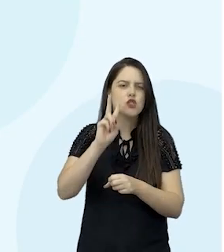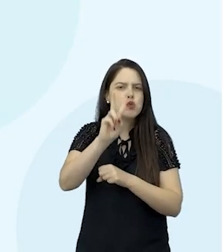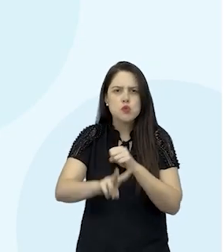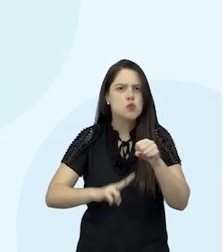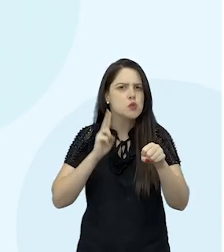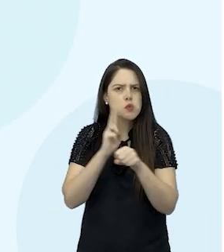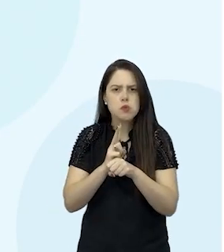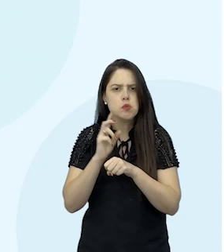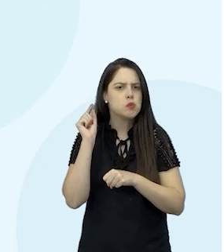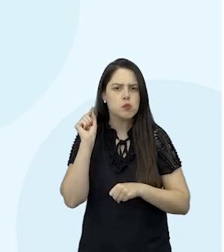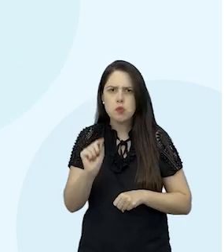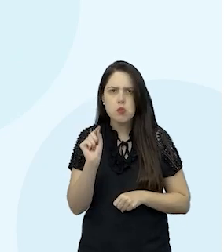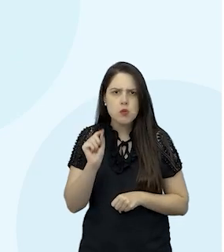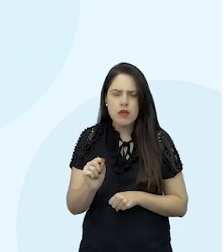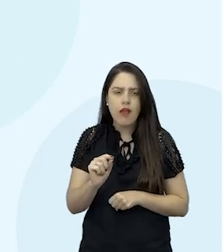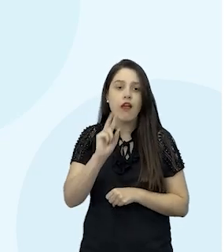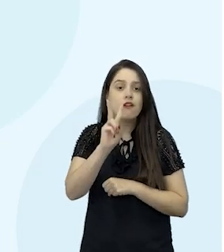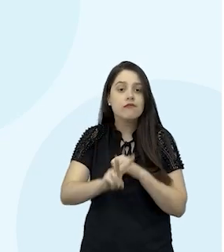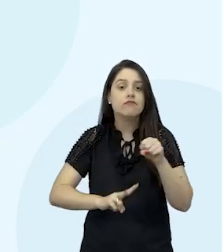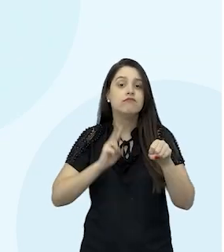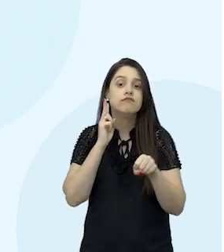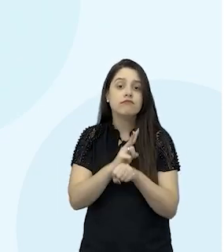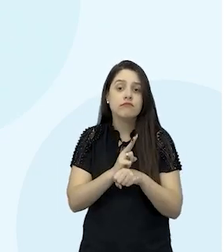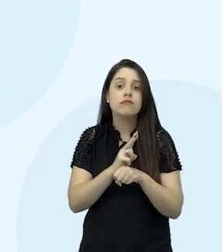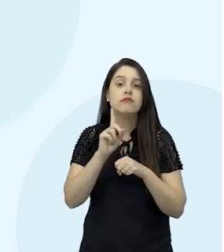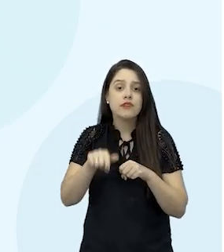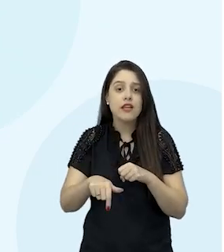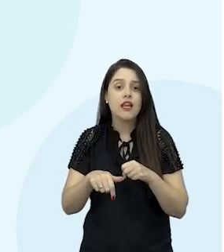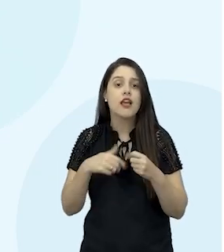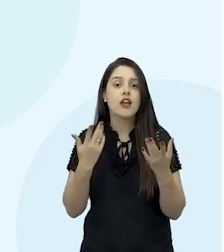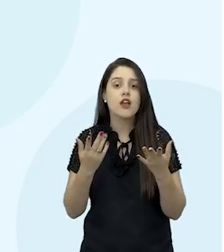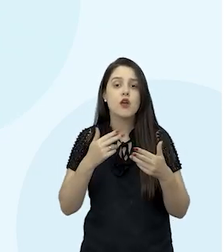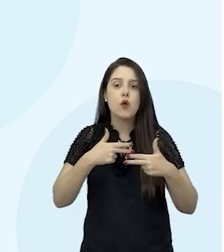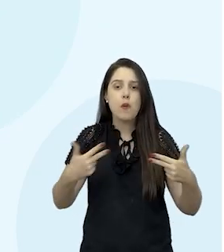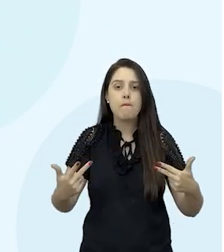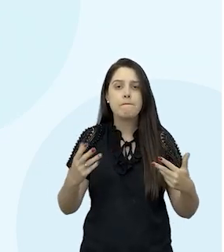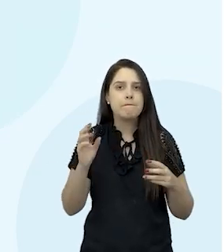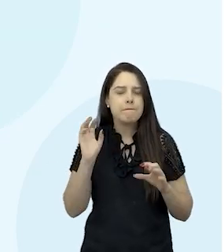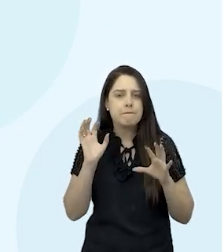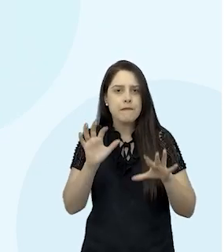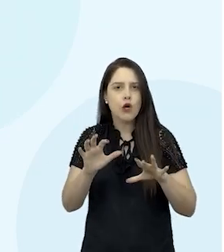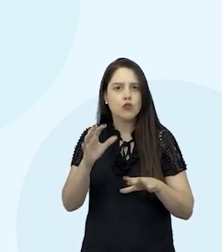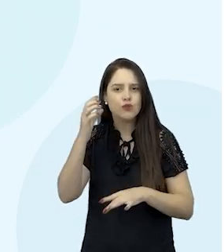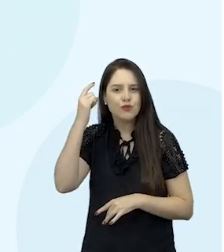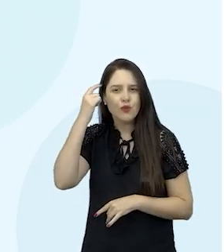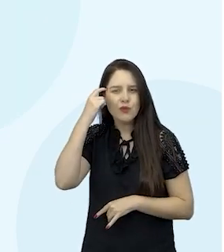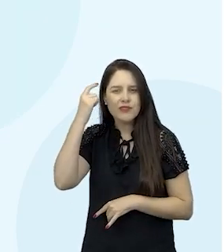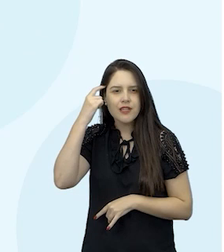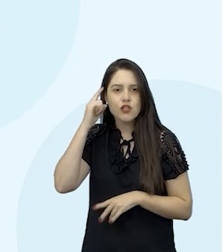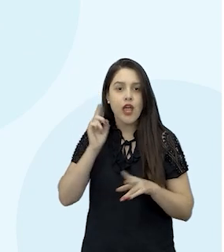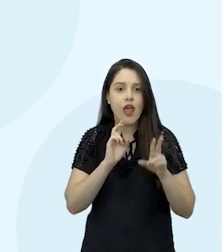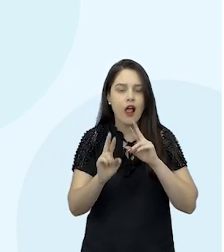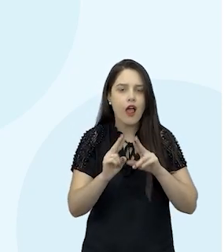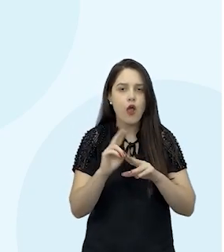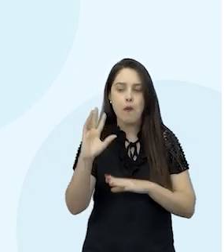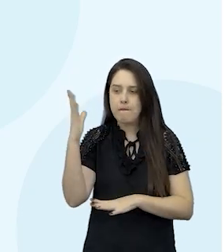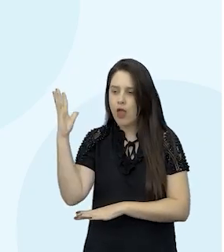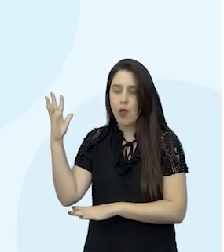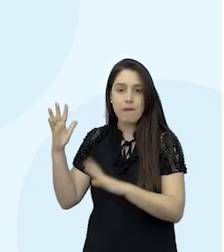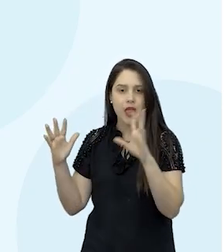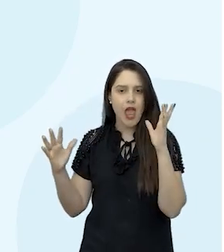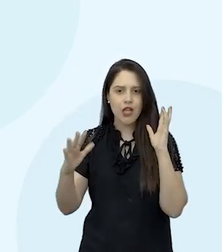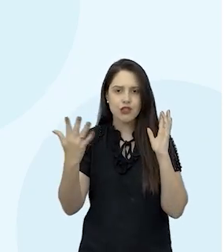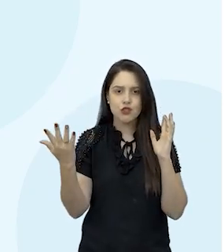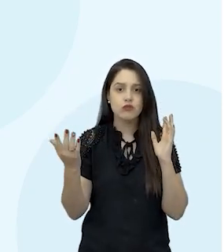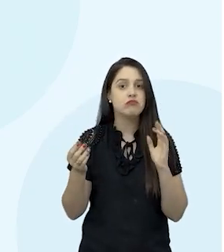sustentável, né? Sustentável é tudo aquilo que é feito de modo consciente em relação ao meio ambiente,